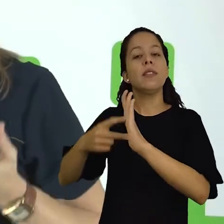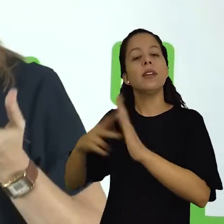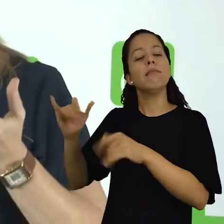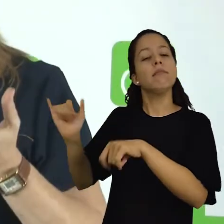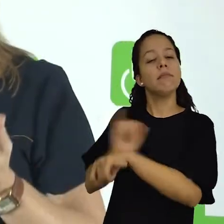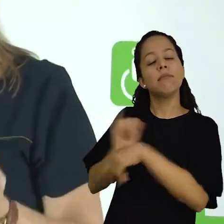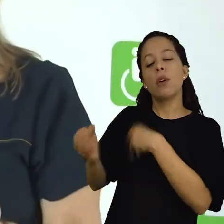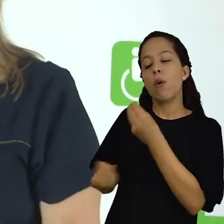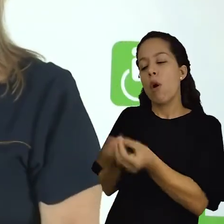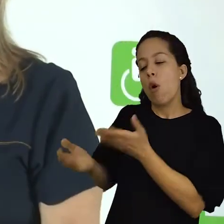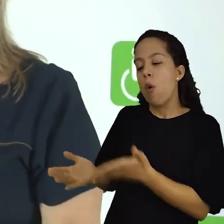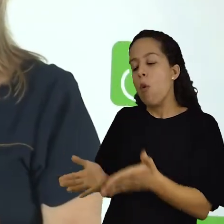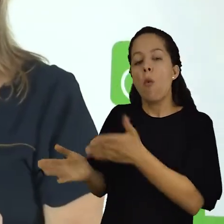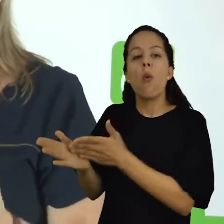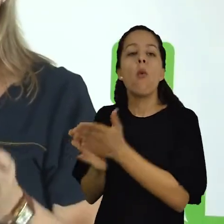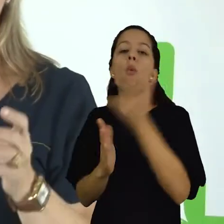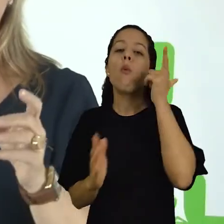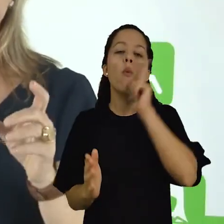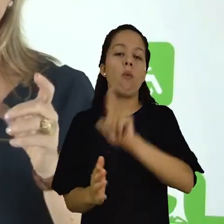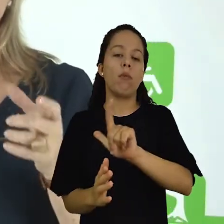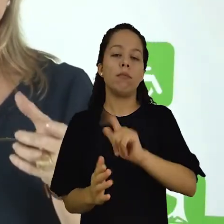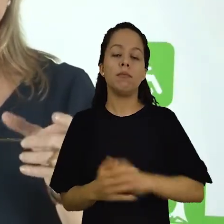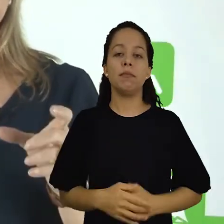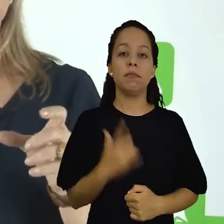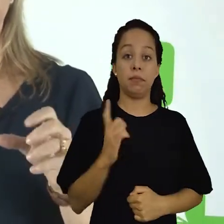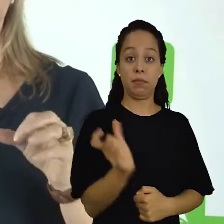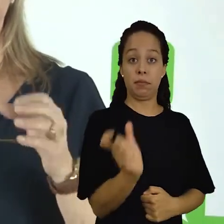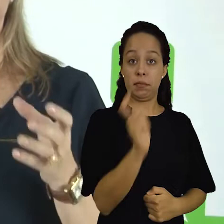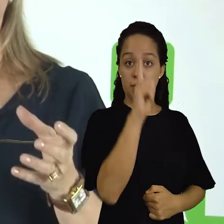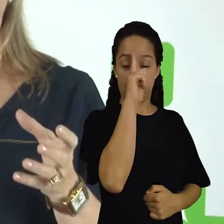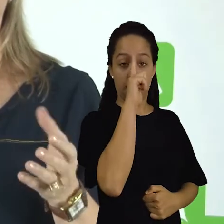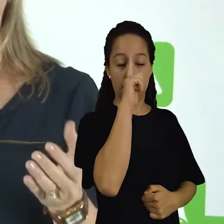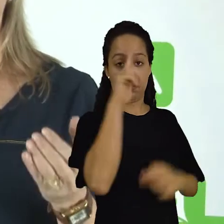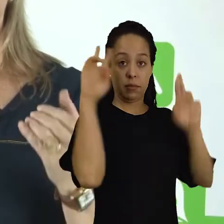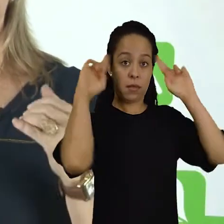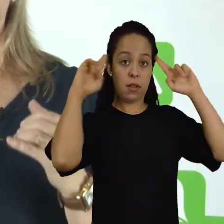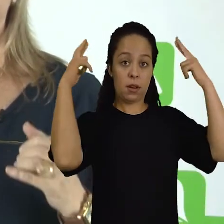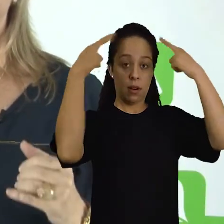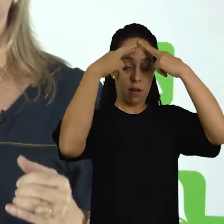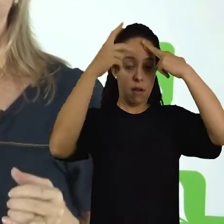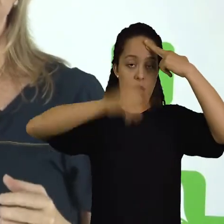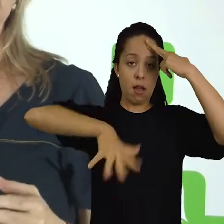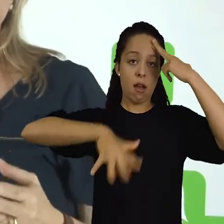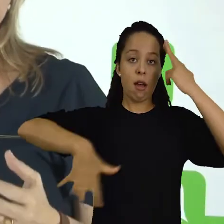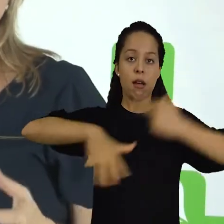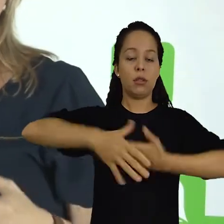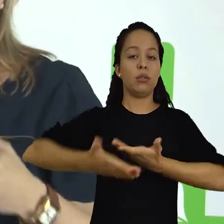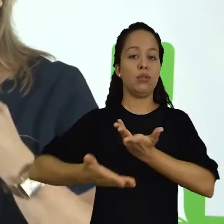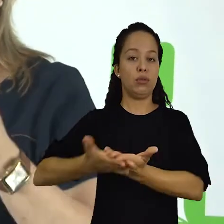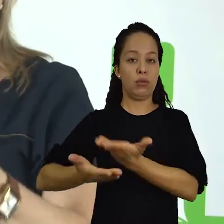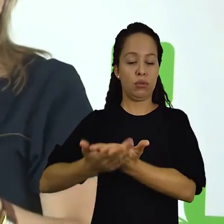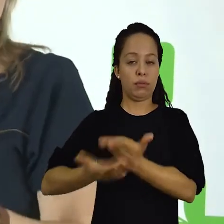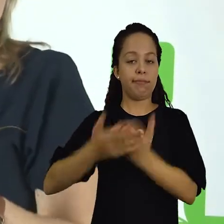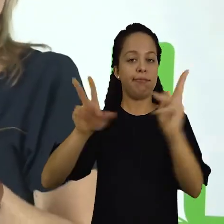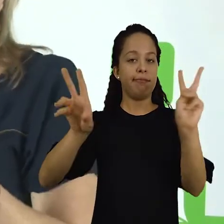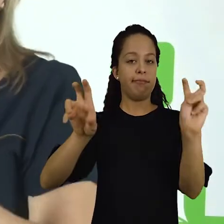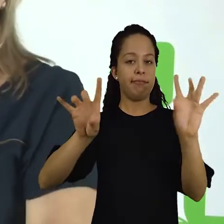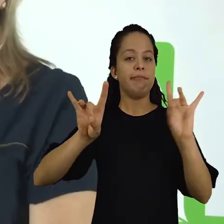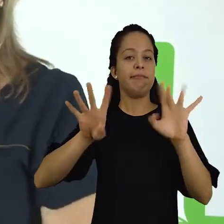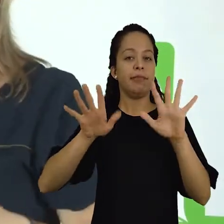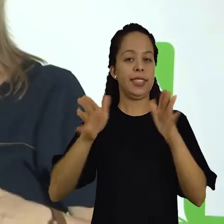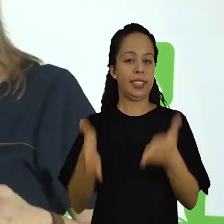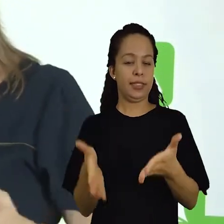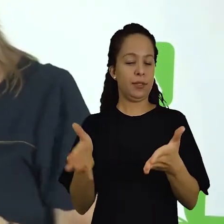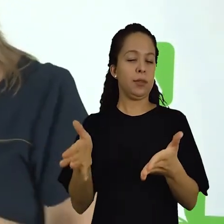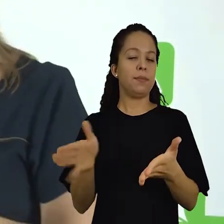para que algo se realize. O termologia, o sufixo grego, relaciona-se ao campo de estudo de um